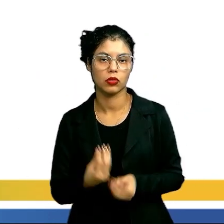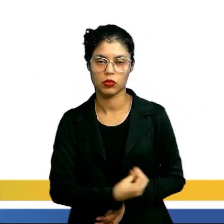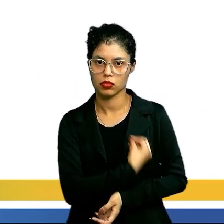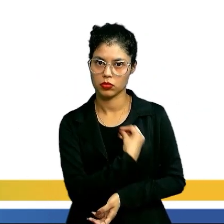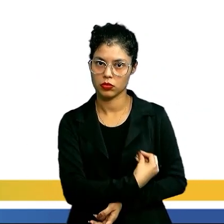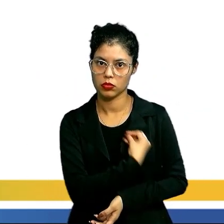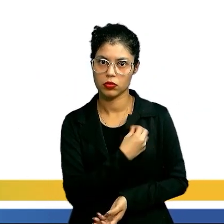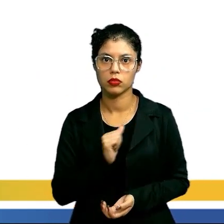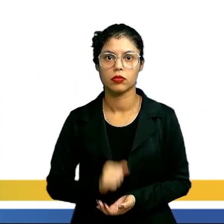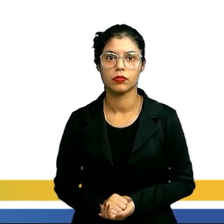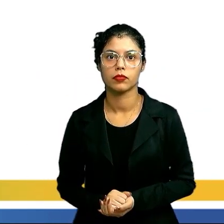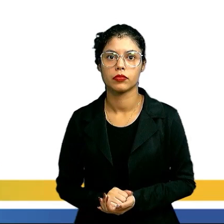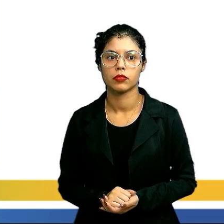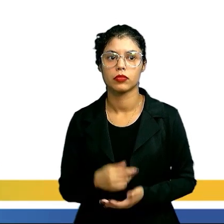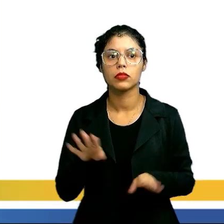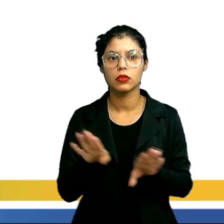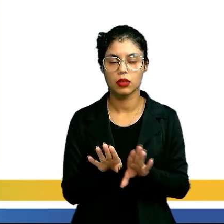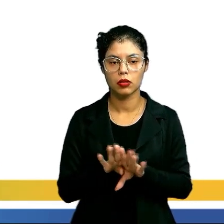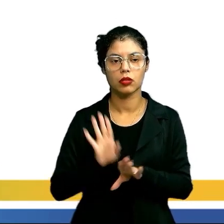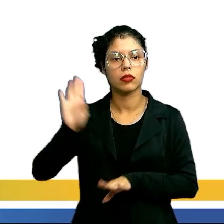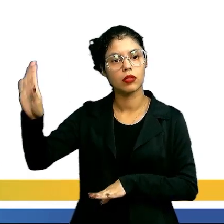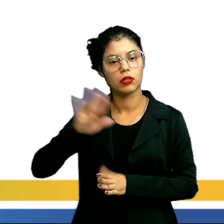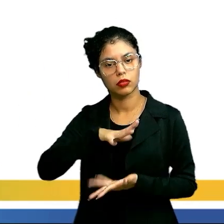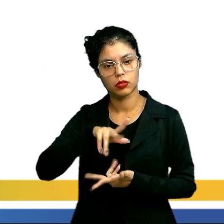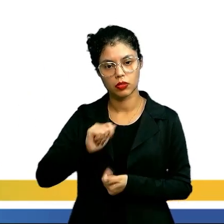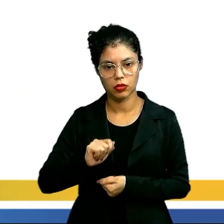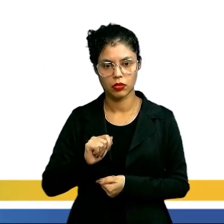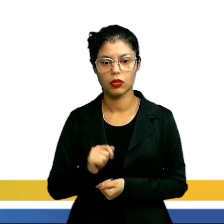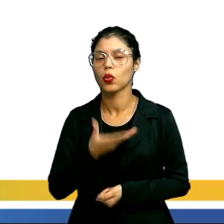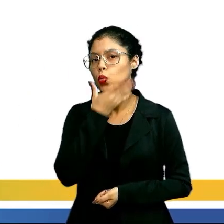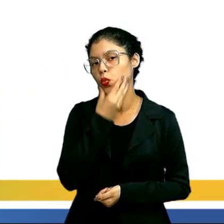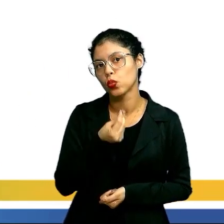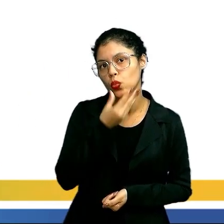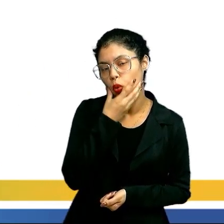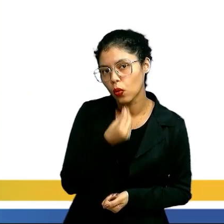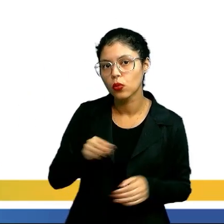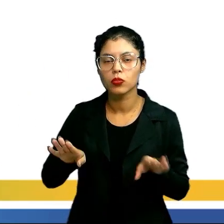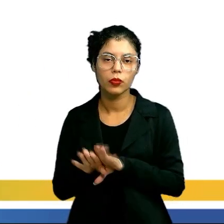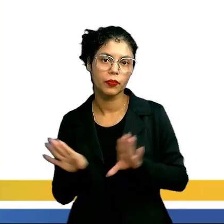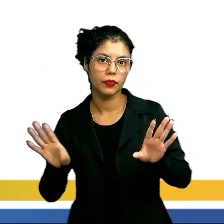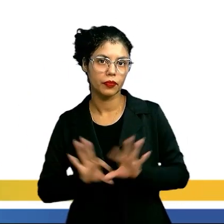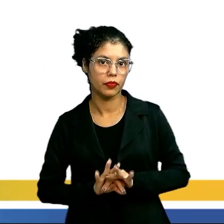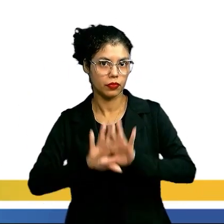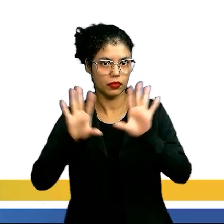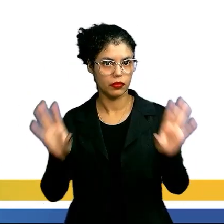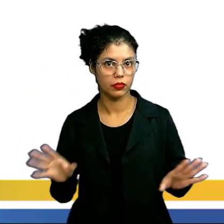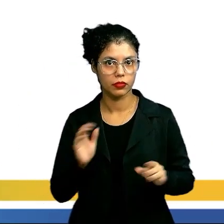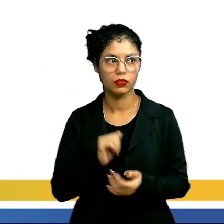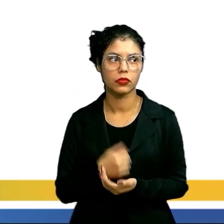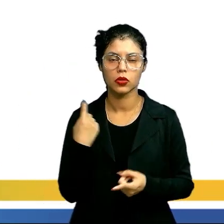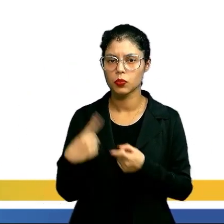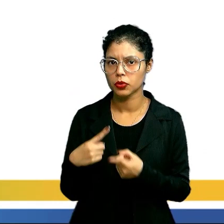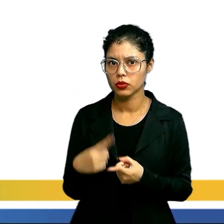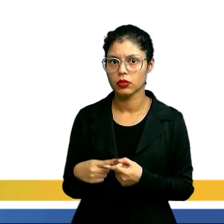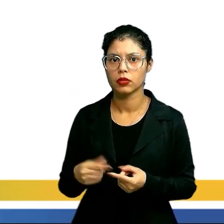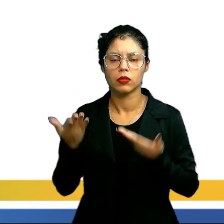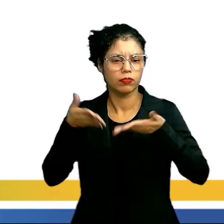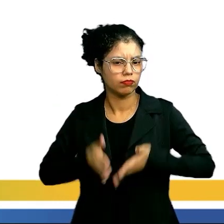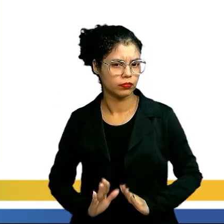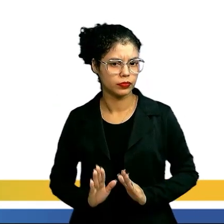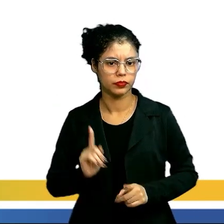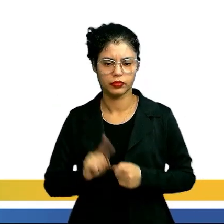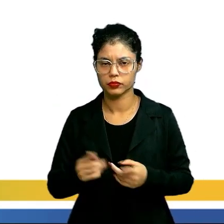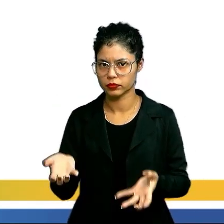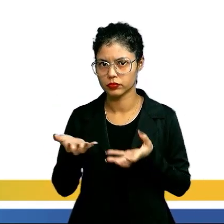vive e pela marca que ele deixa no mundo. Então, o homem é condenado à liberdade. Condenado por quê? Eu não nasci porque